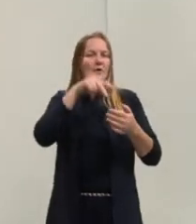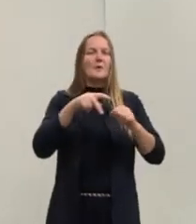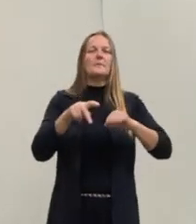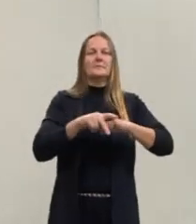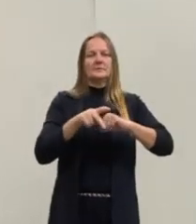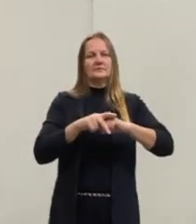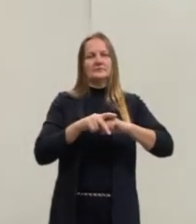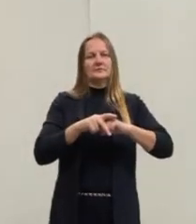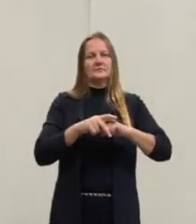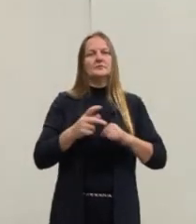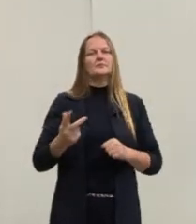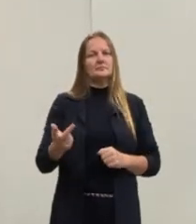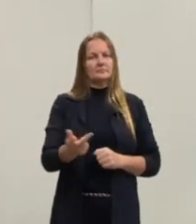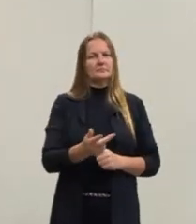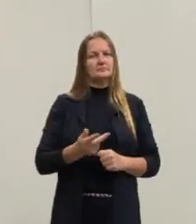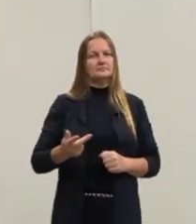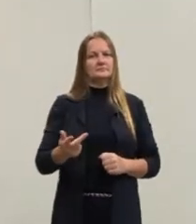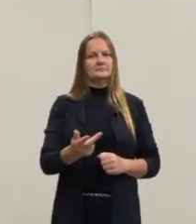pessoais.